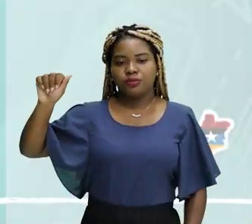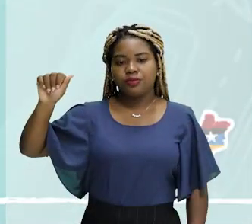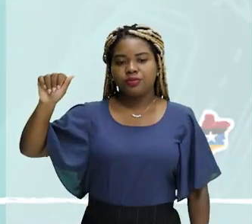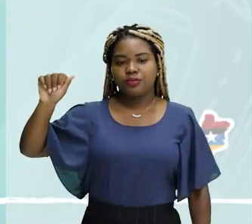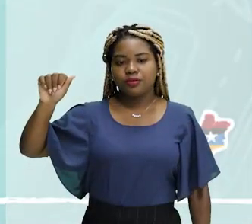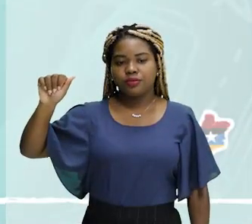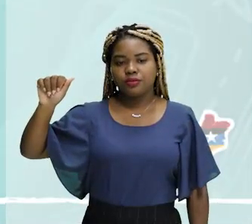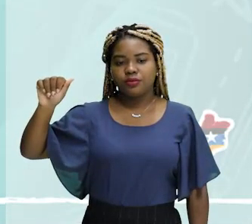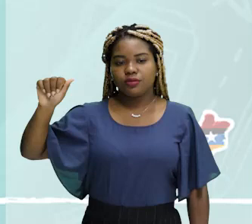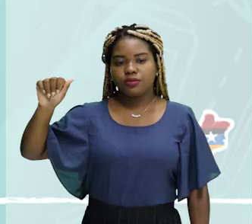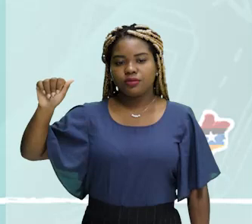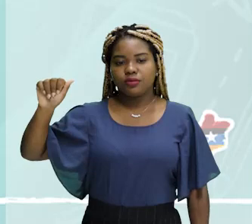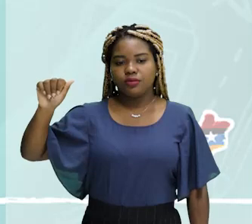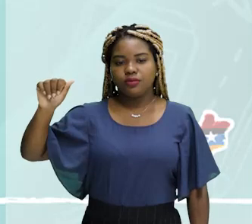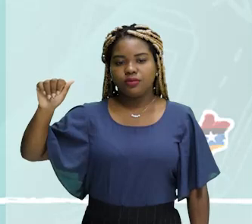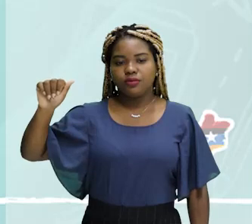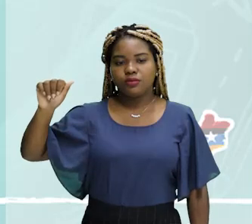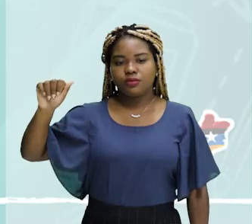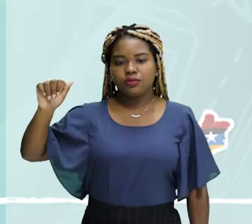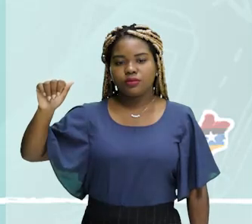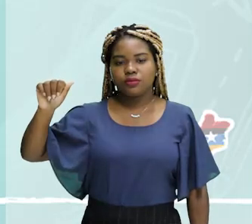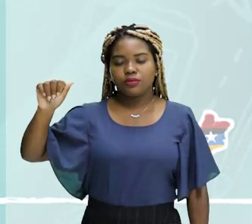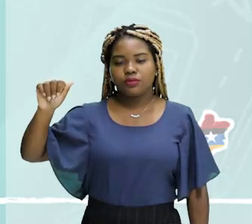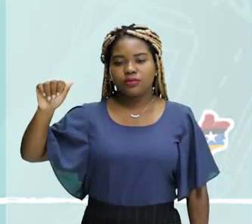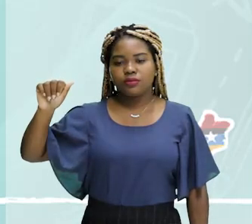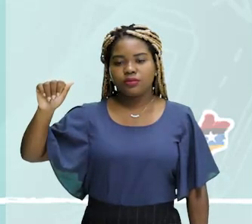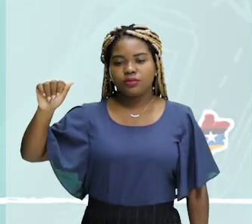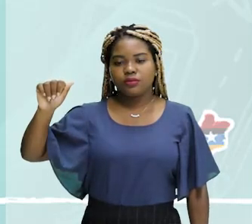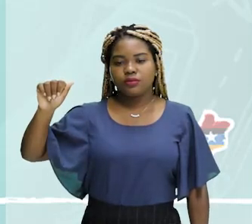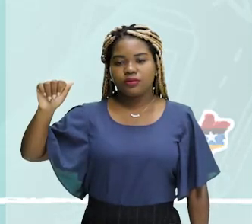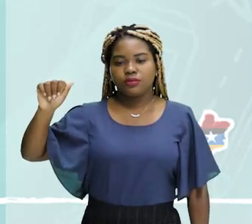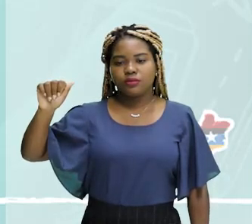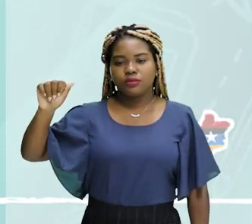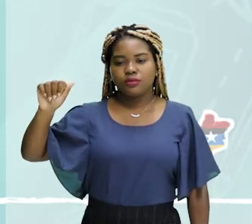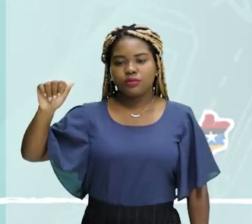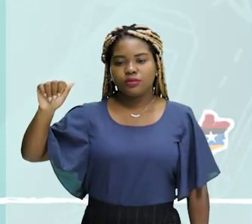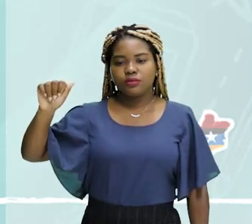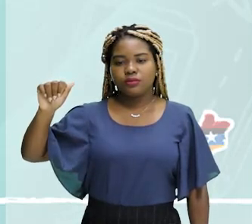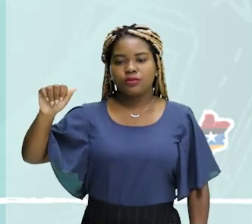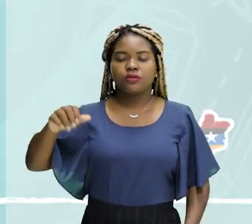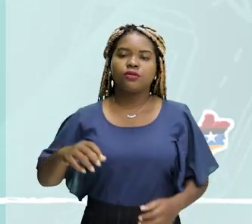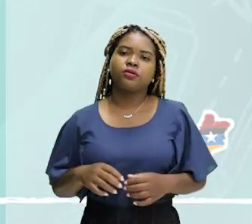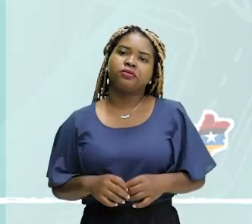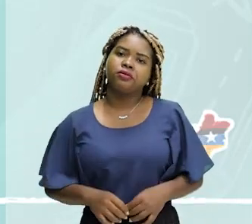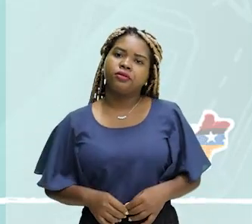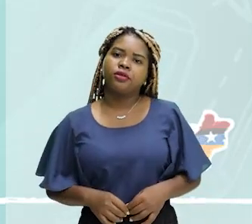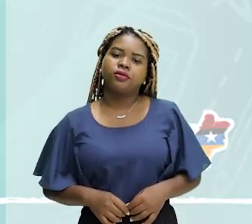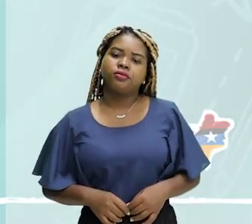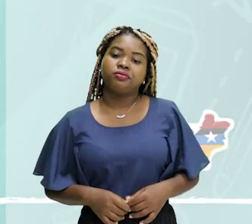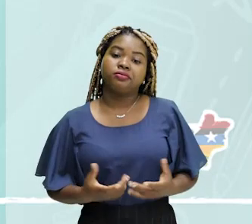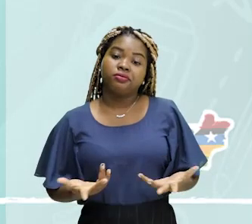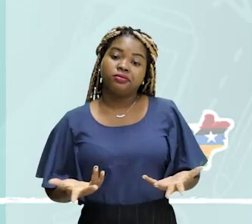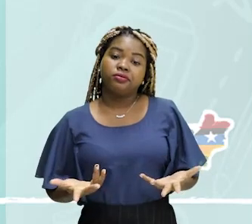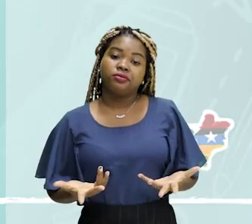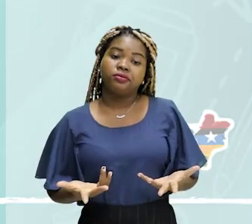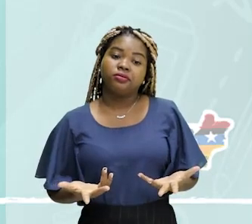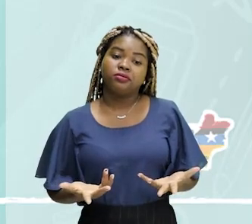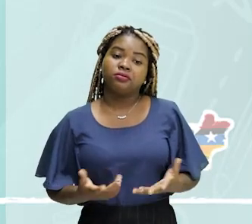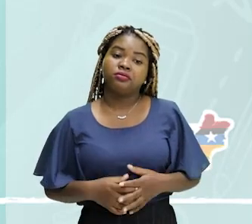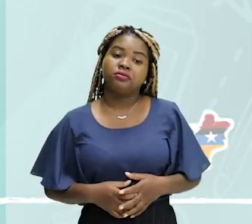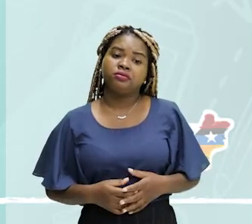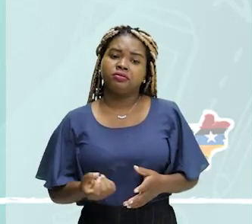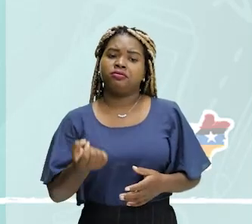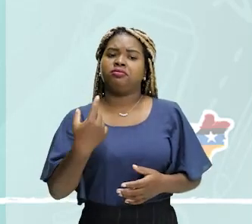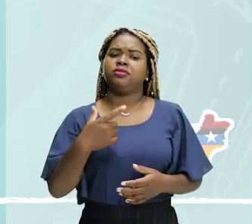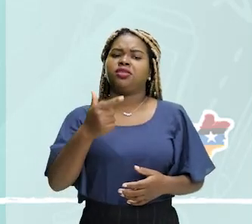na arte é objetivo? Pois o feio é a obra mal feita. Olha aí, Fica esquisito